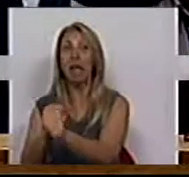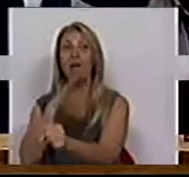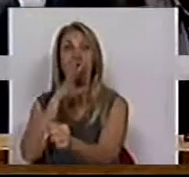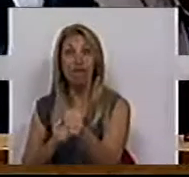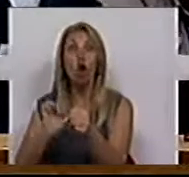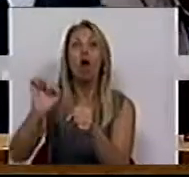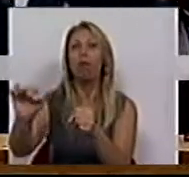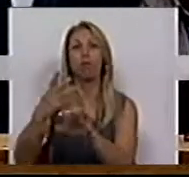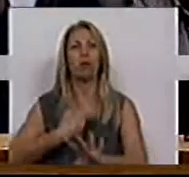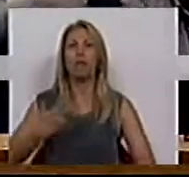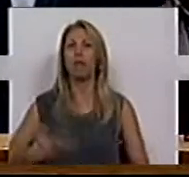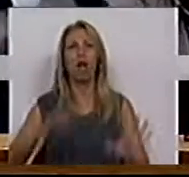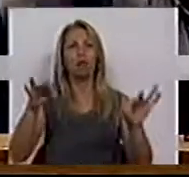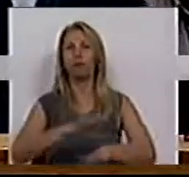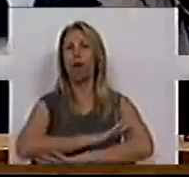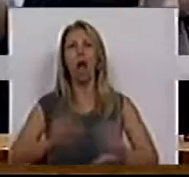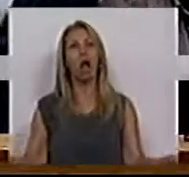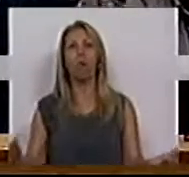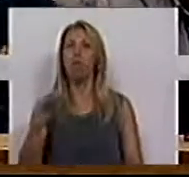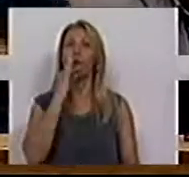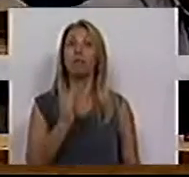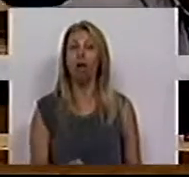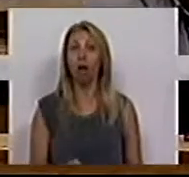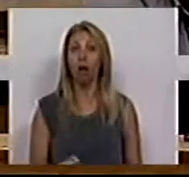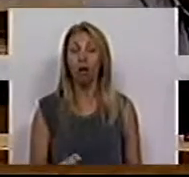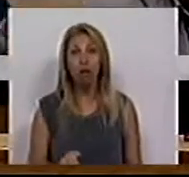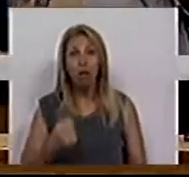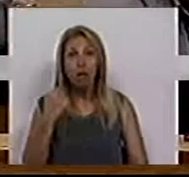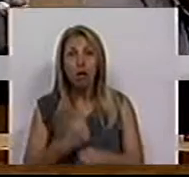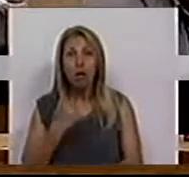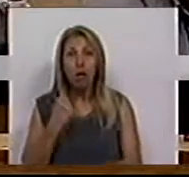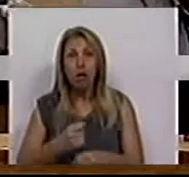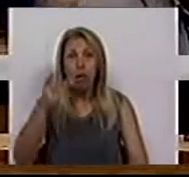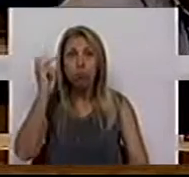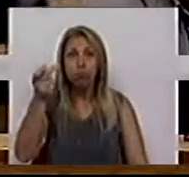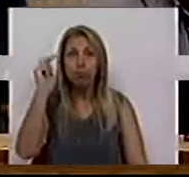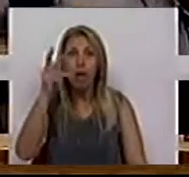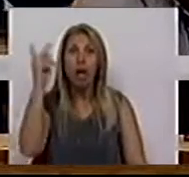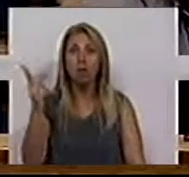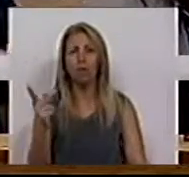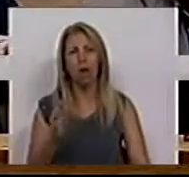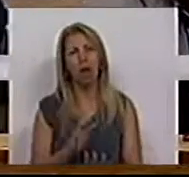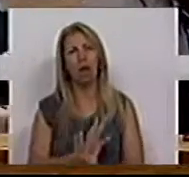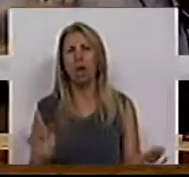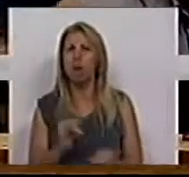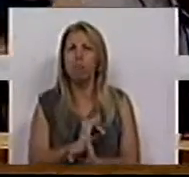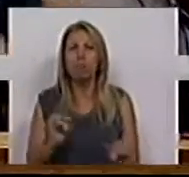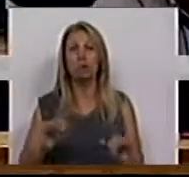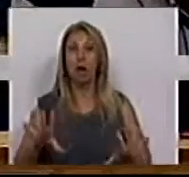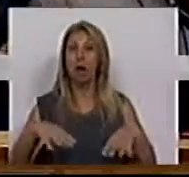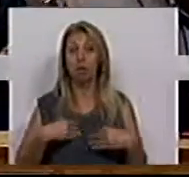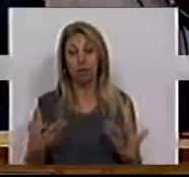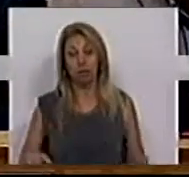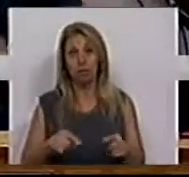direito às terras que toda a vida trabalharam. Isto é inadmissível. E, de facto, esta Assembleia tem de